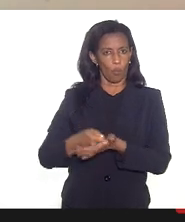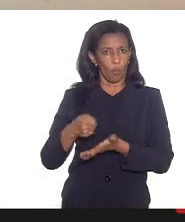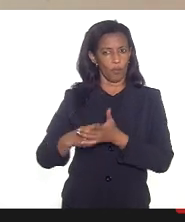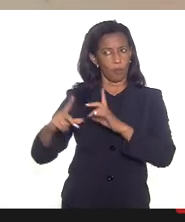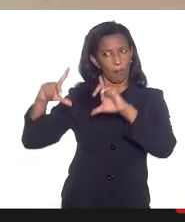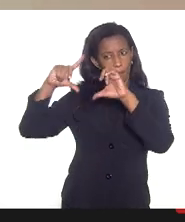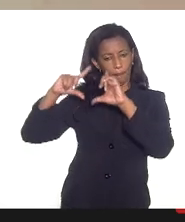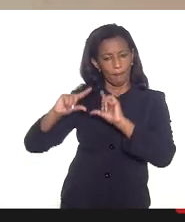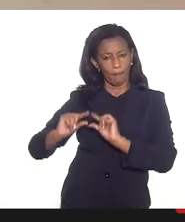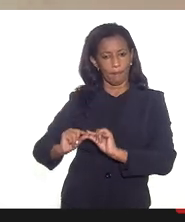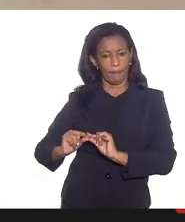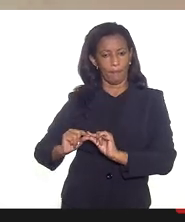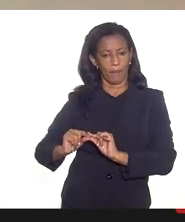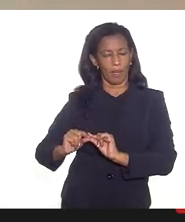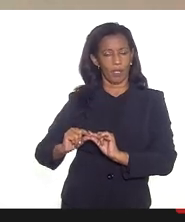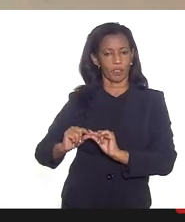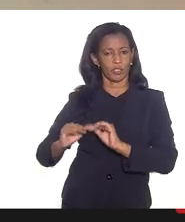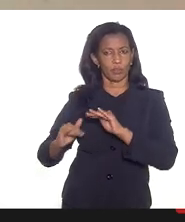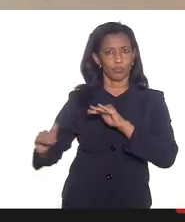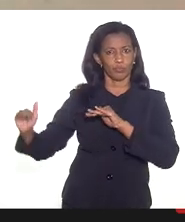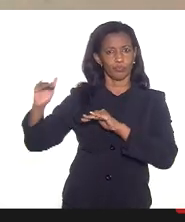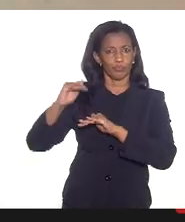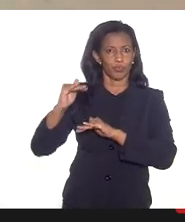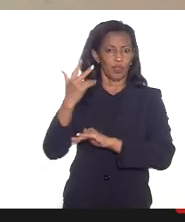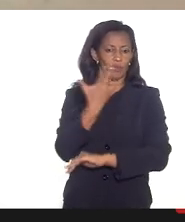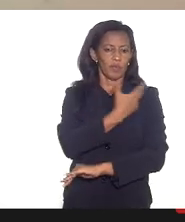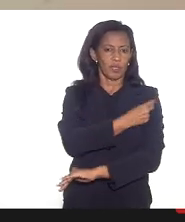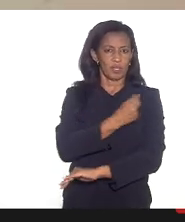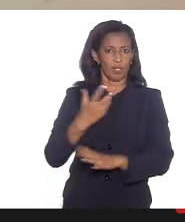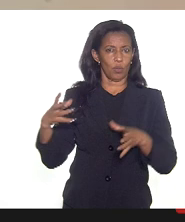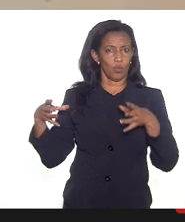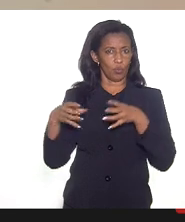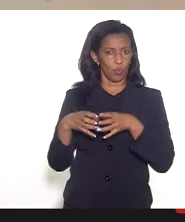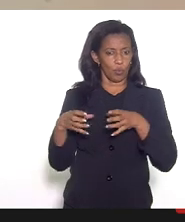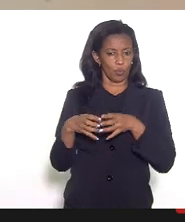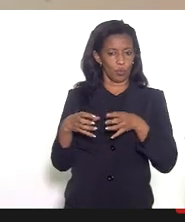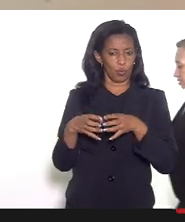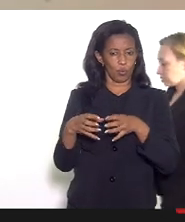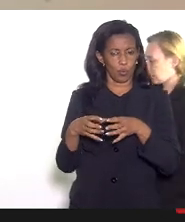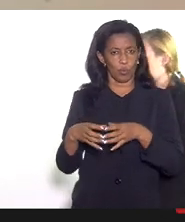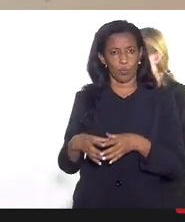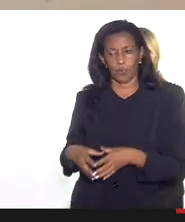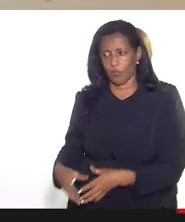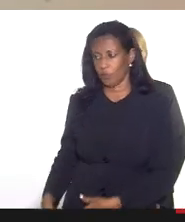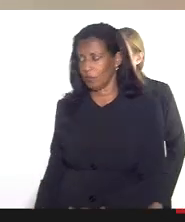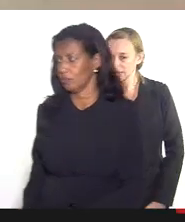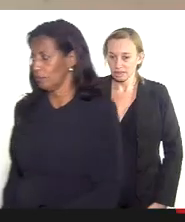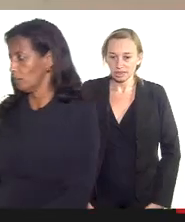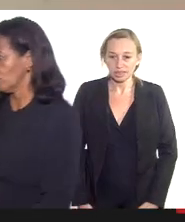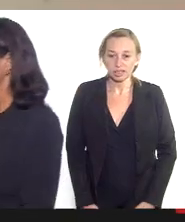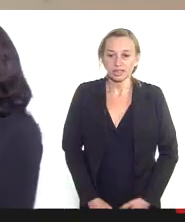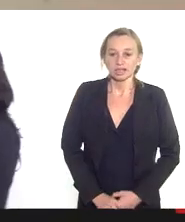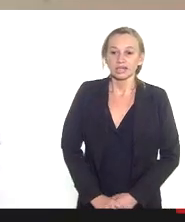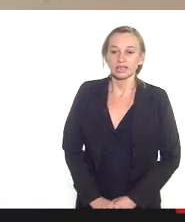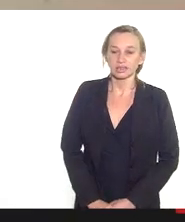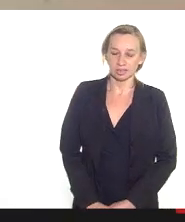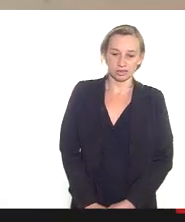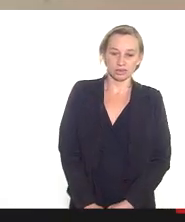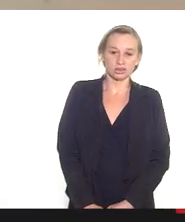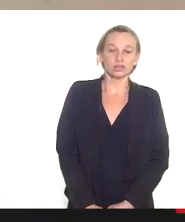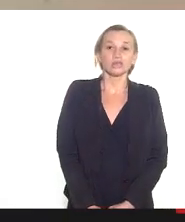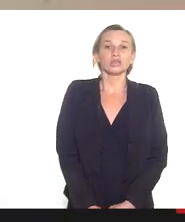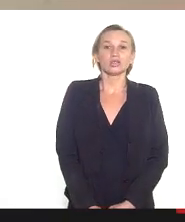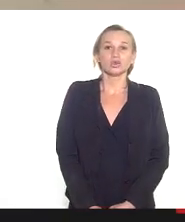baixa cobertura vacinal nesse grupo considerando a gente está considerando aqui que é uma uma